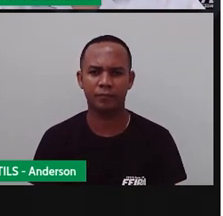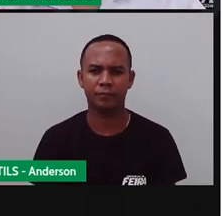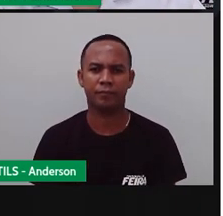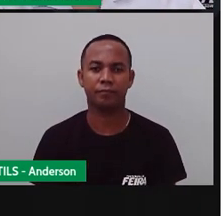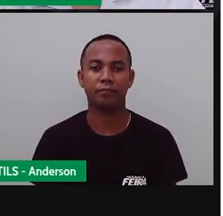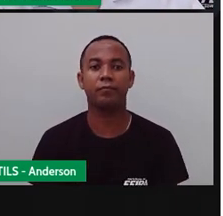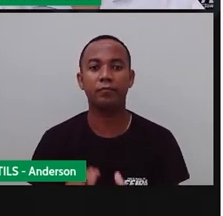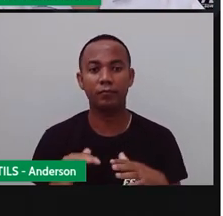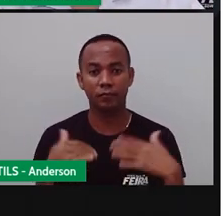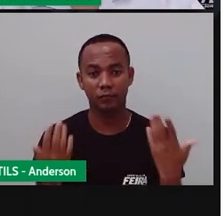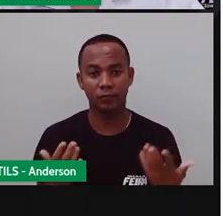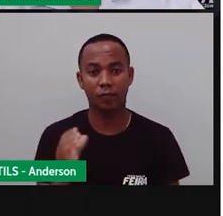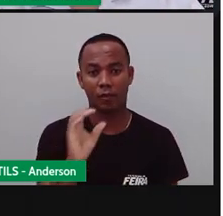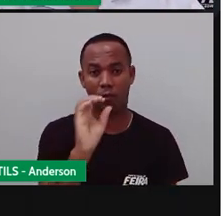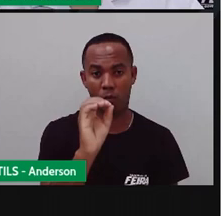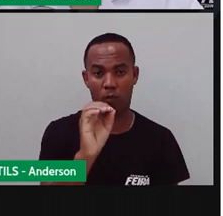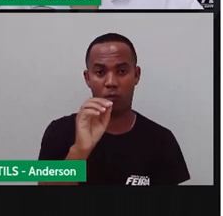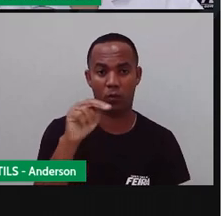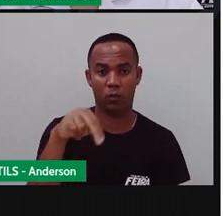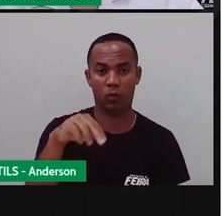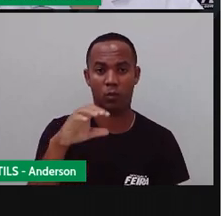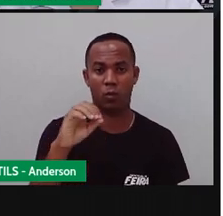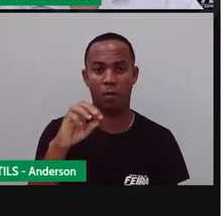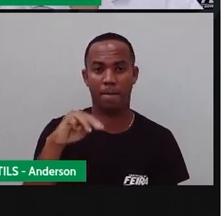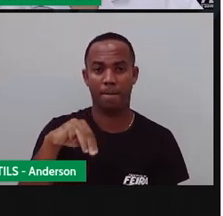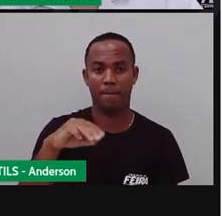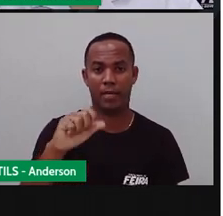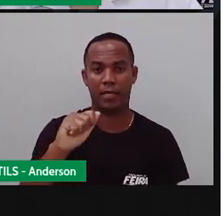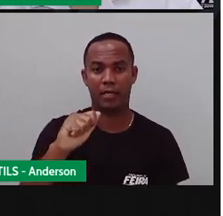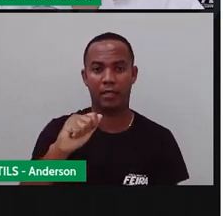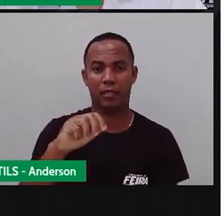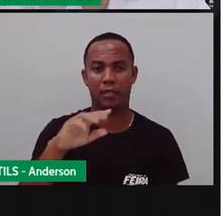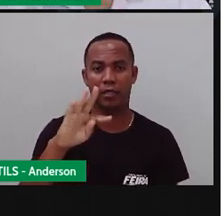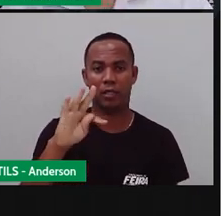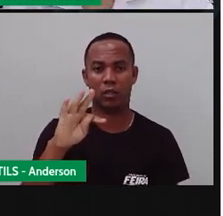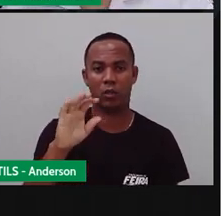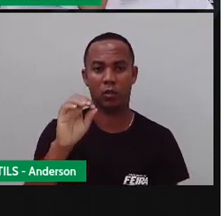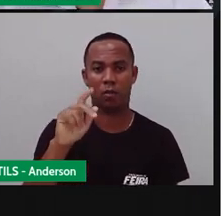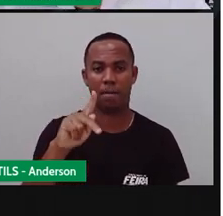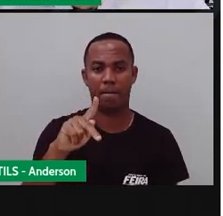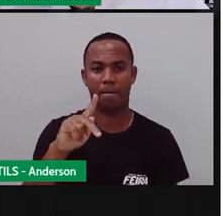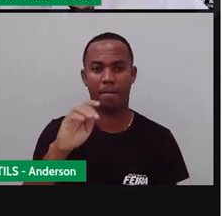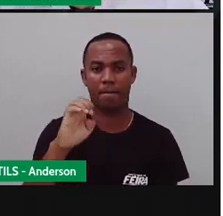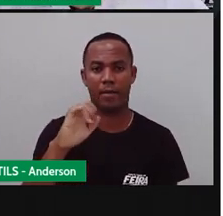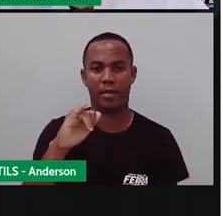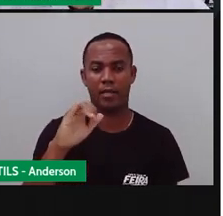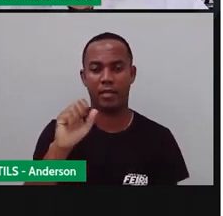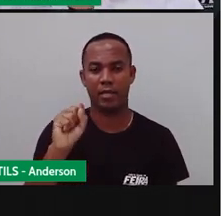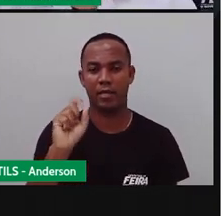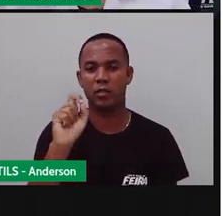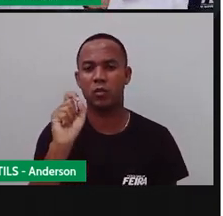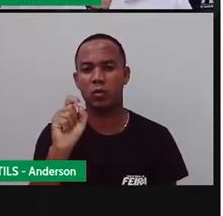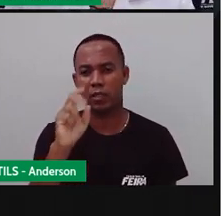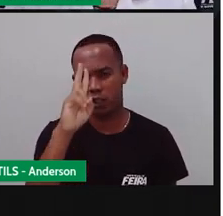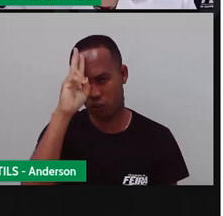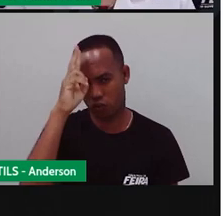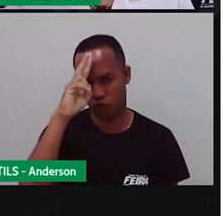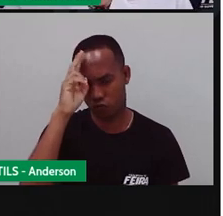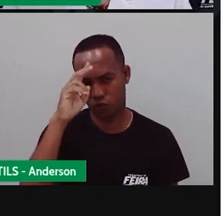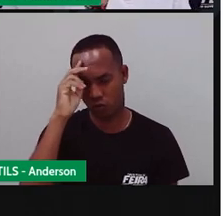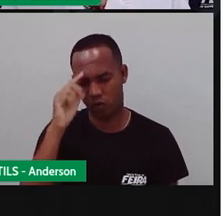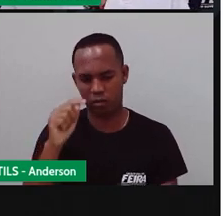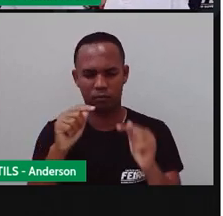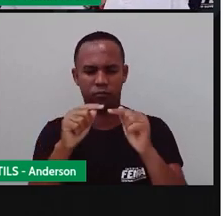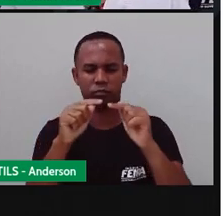Bom, as onomatopeias aparecem com muita frequência, né, em histórias em quadrinhos. E foi até quando a Pró